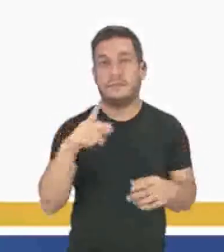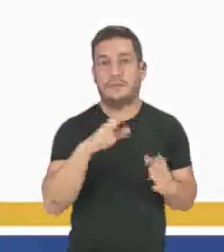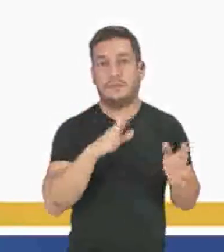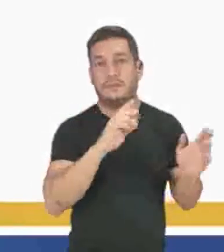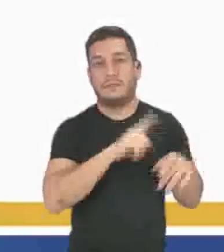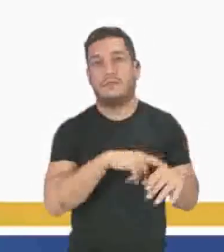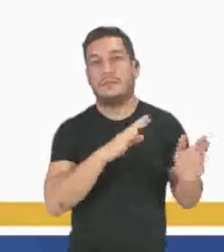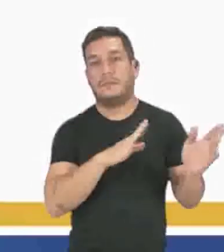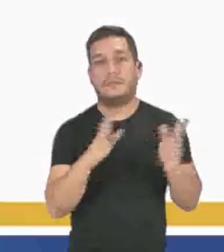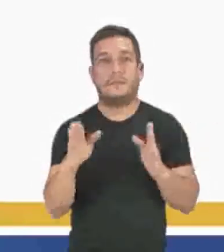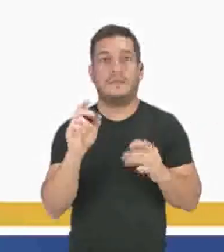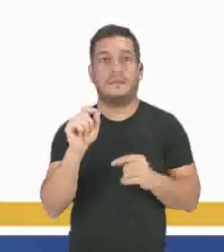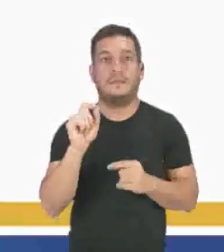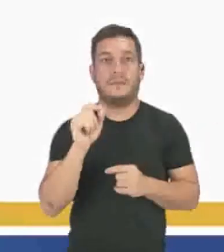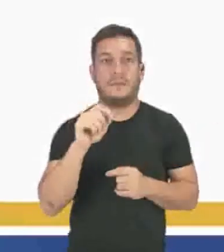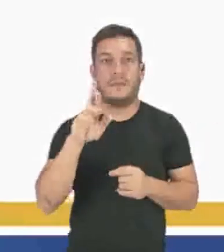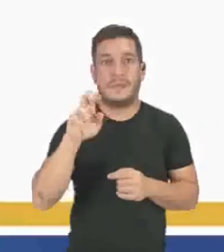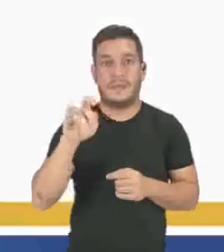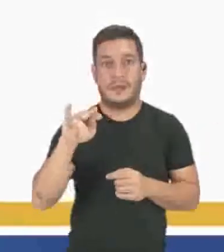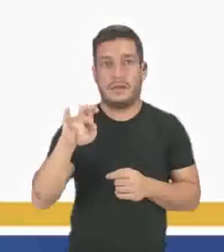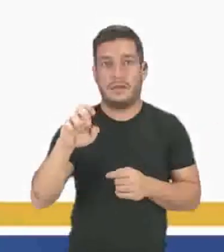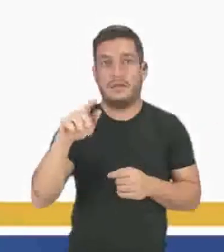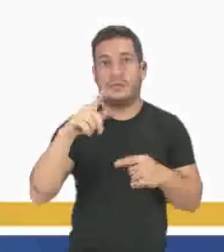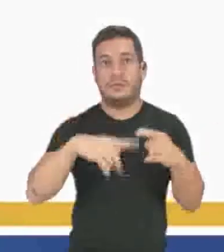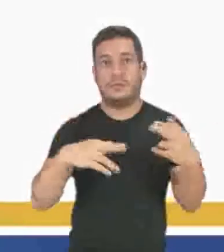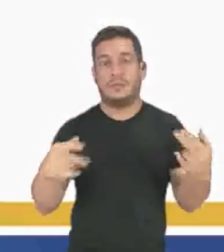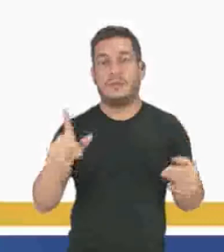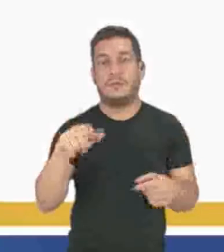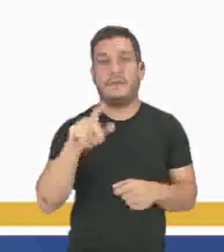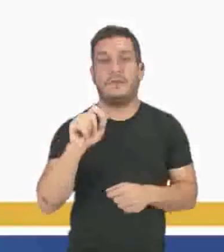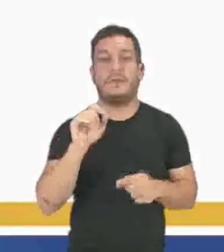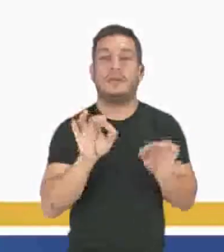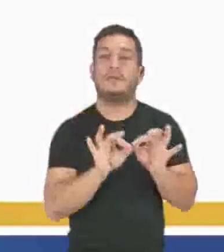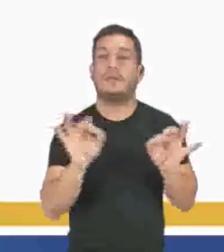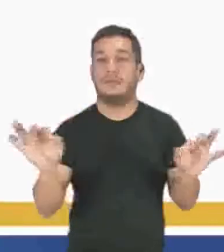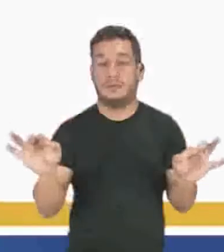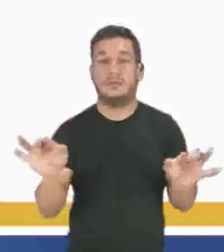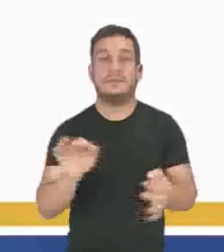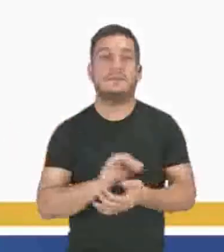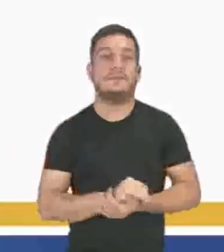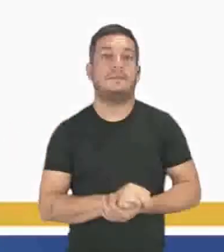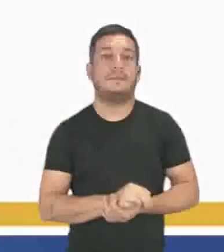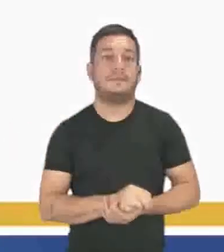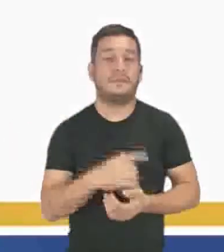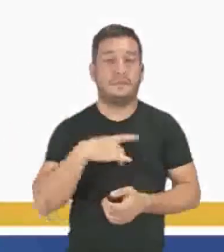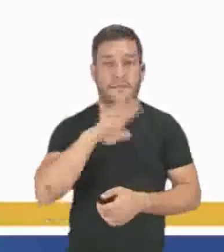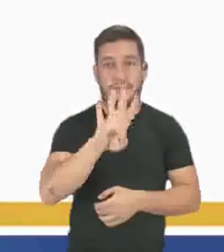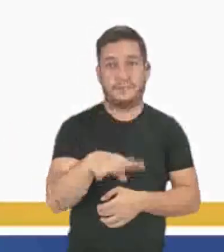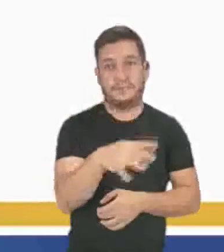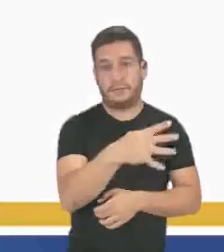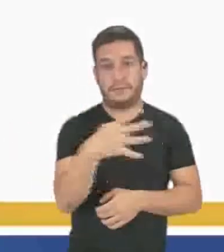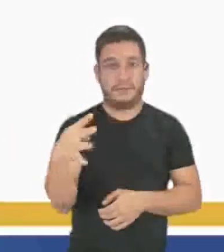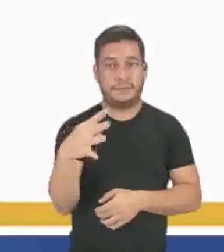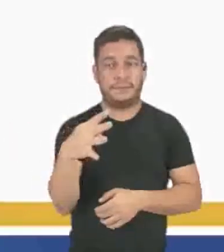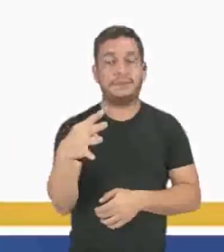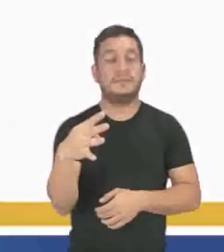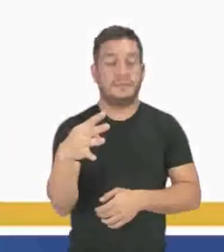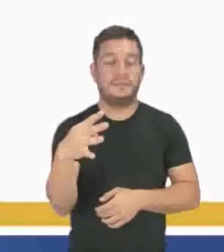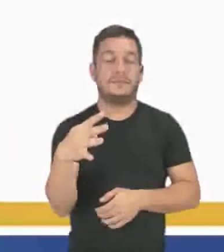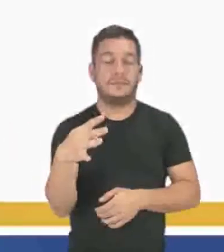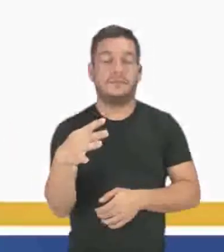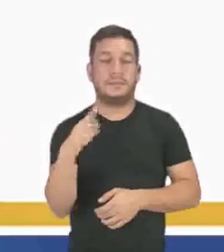passou, as concentrações de reagentes de produto foram medidas. Então, temos aqui uma tabela.